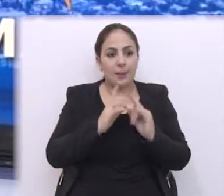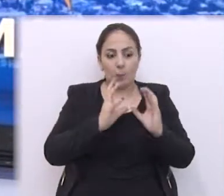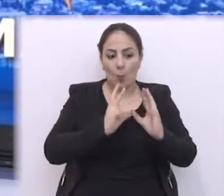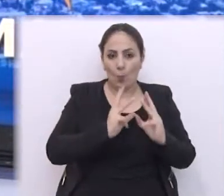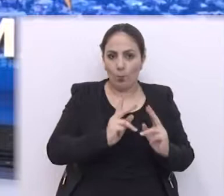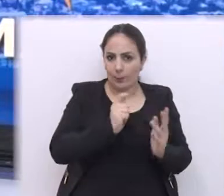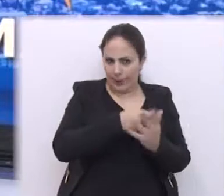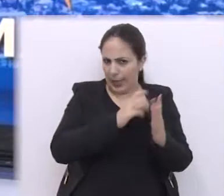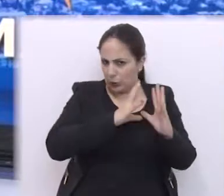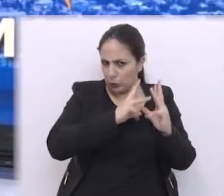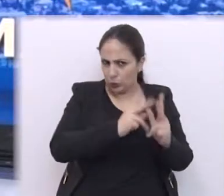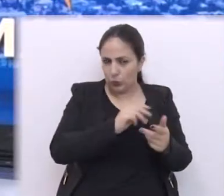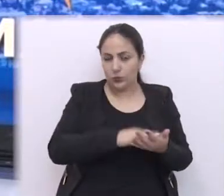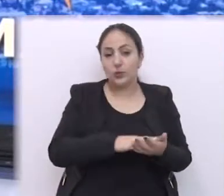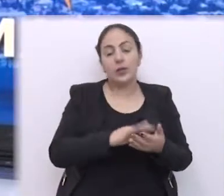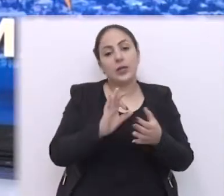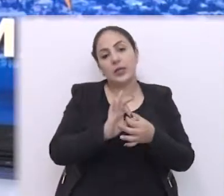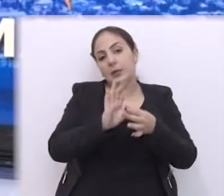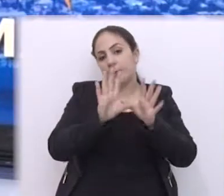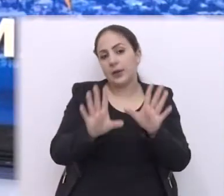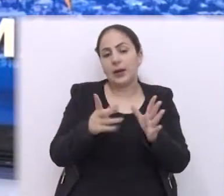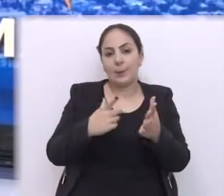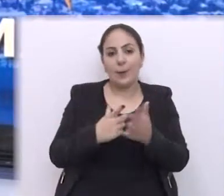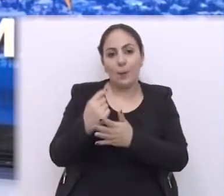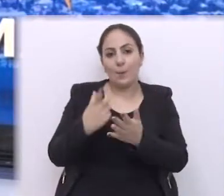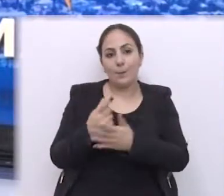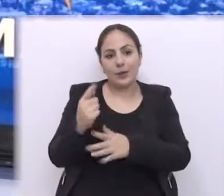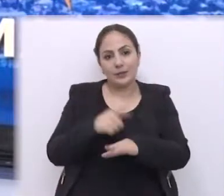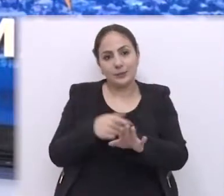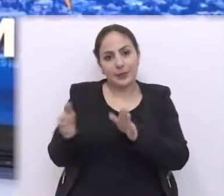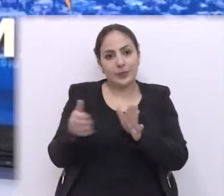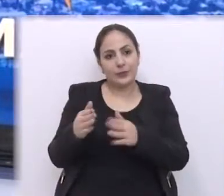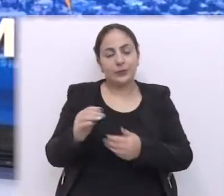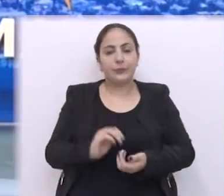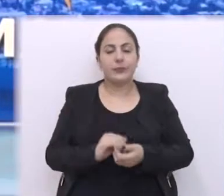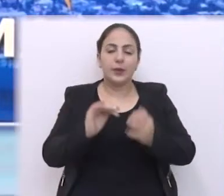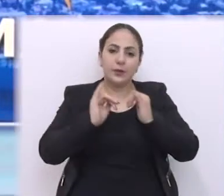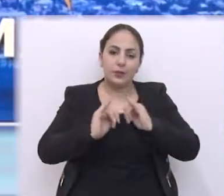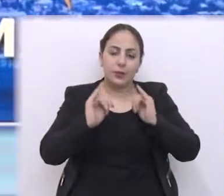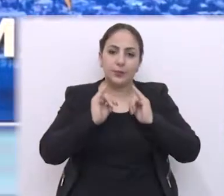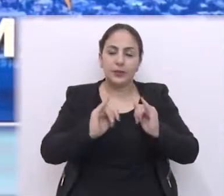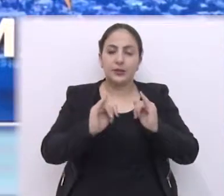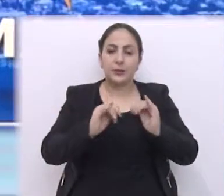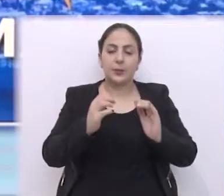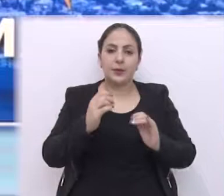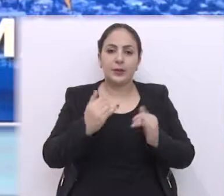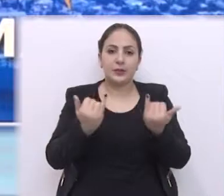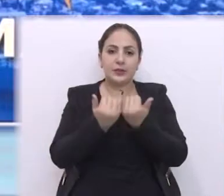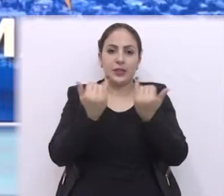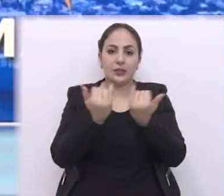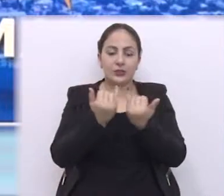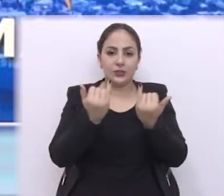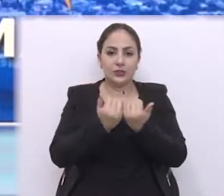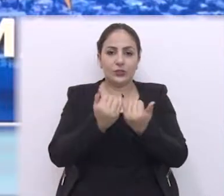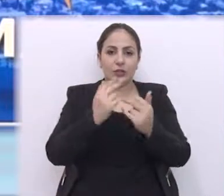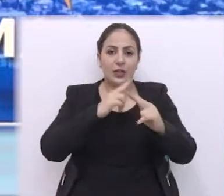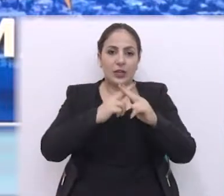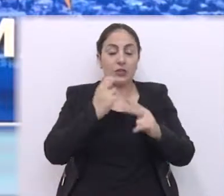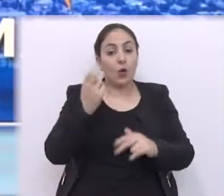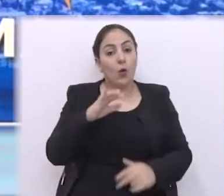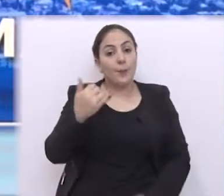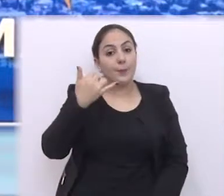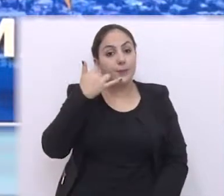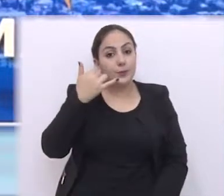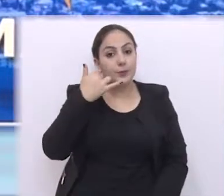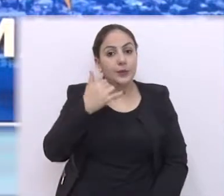nome dos inadimplentes e aquecer o consumo para esta época do ano. Informações da campanha pelo site da Caixa